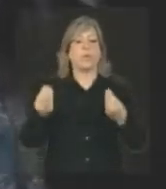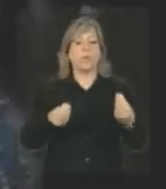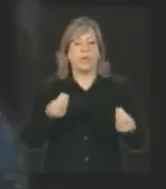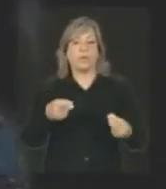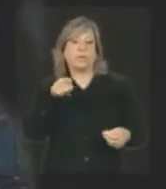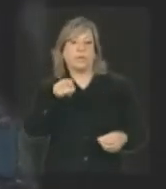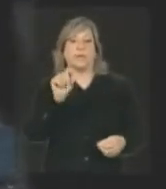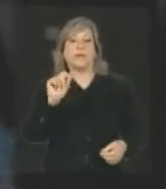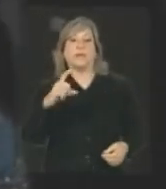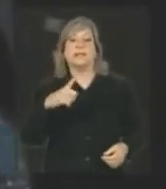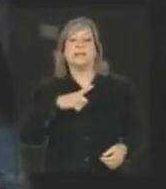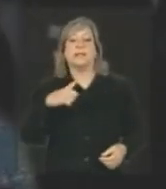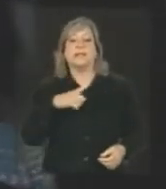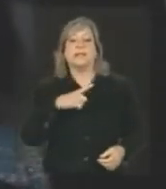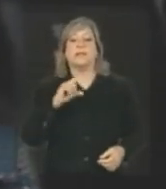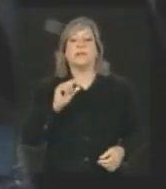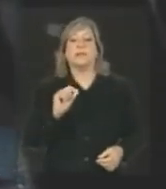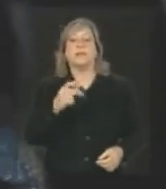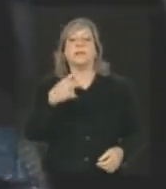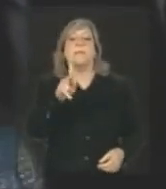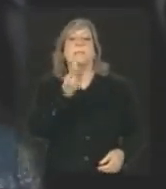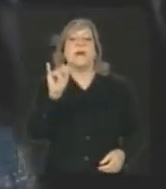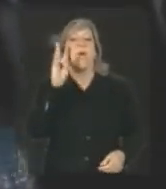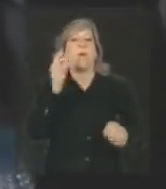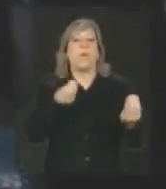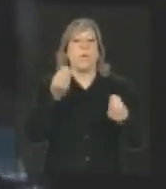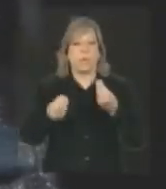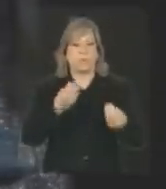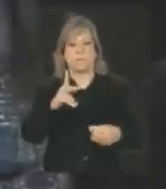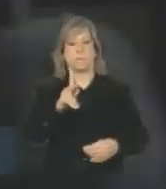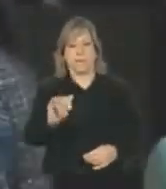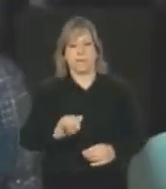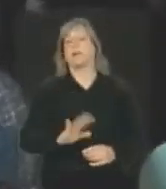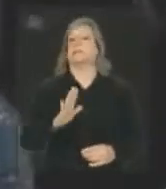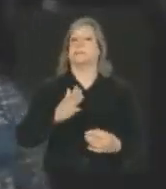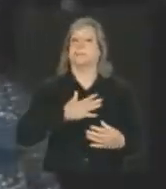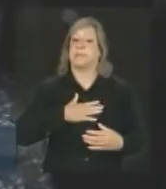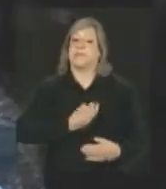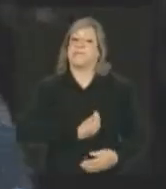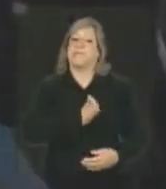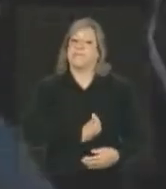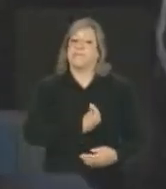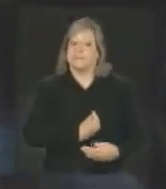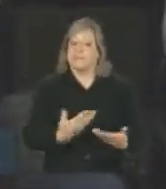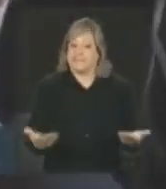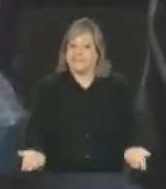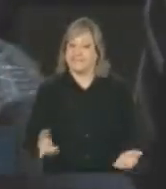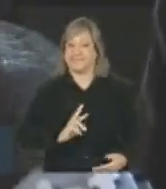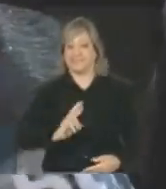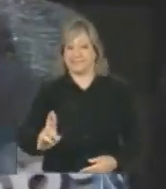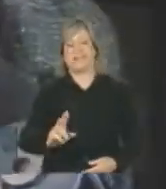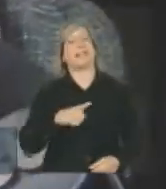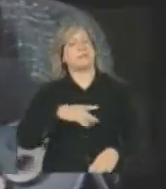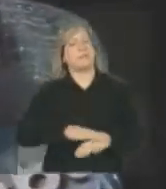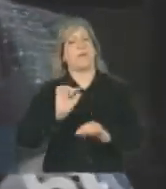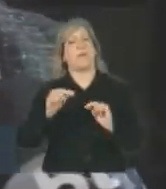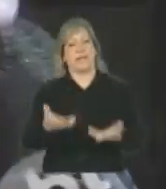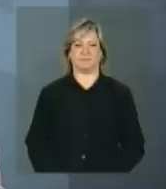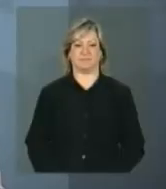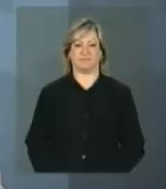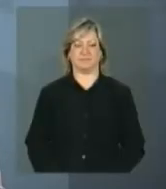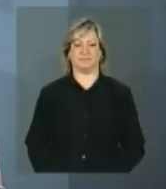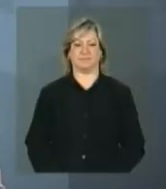senhora teve a sua pai? Minha vida. Tem mais do que isso.